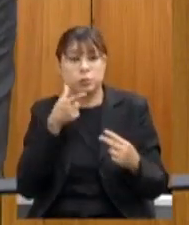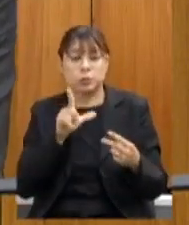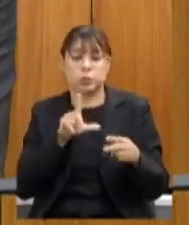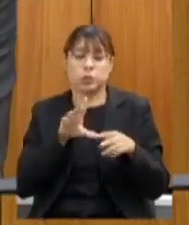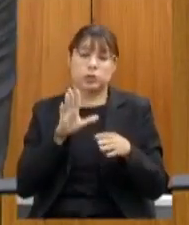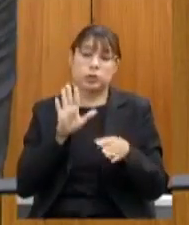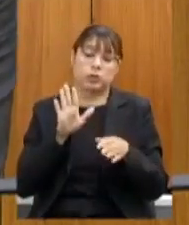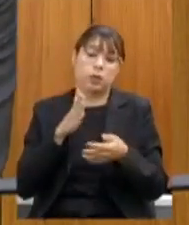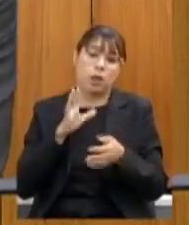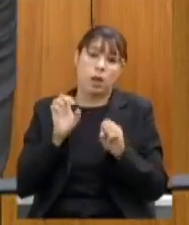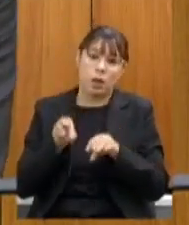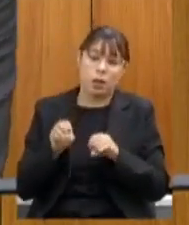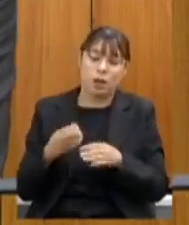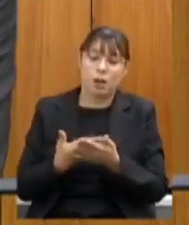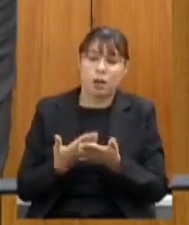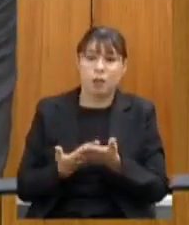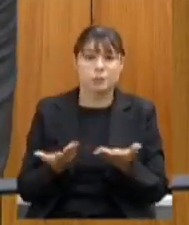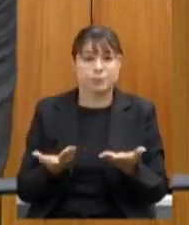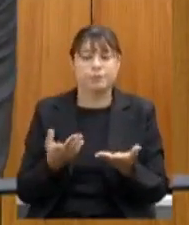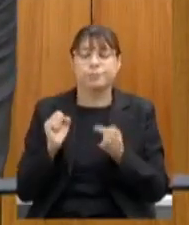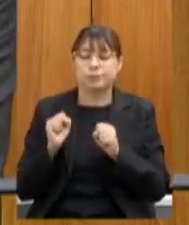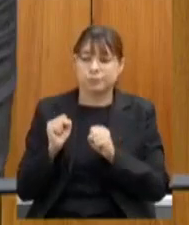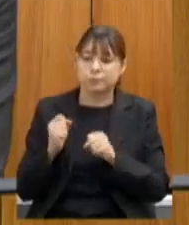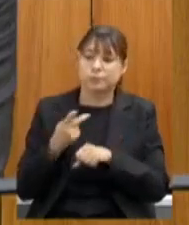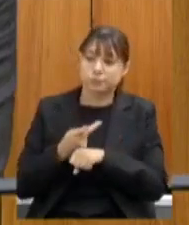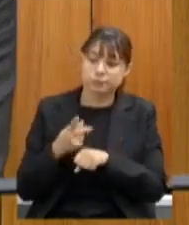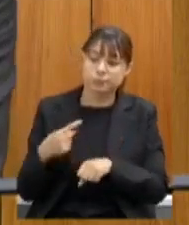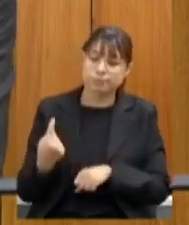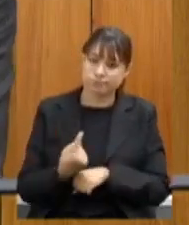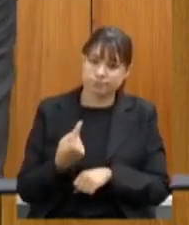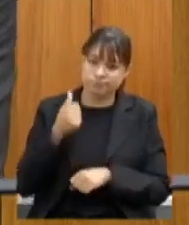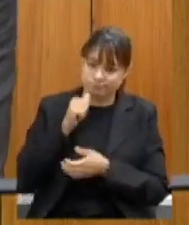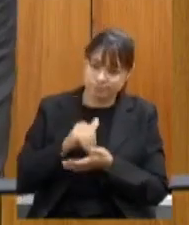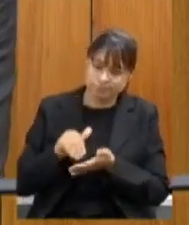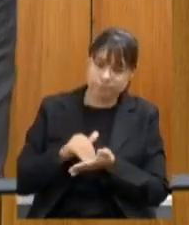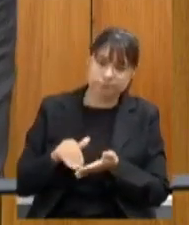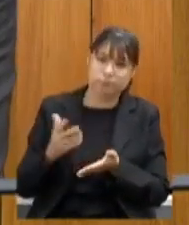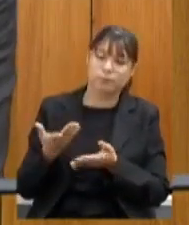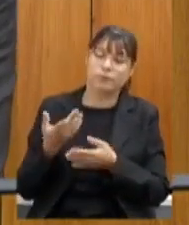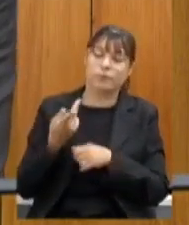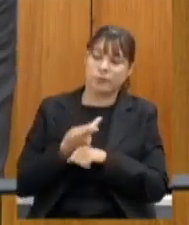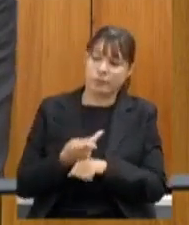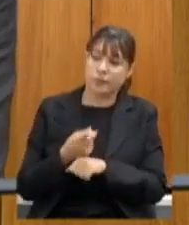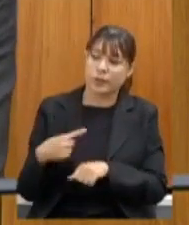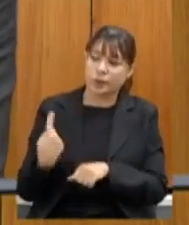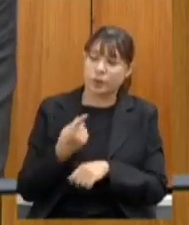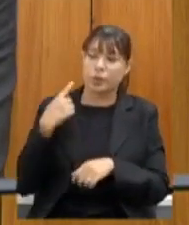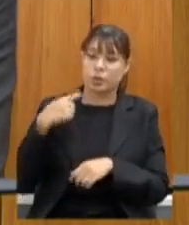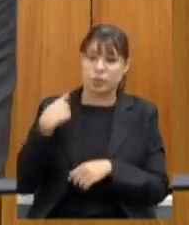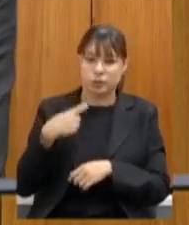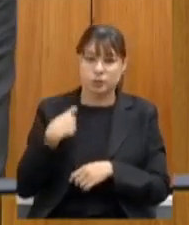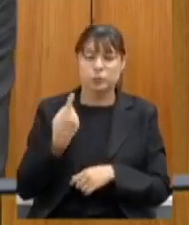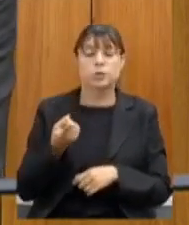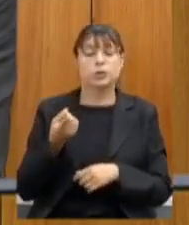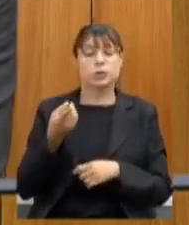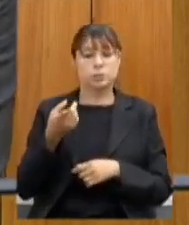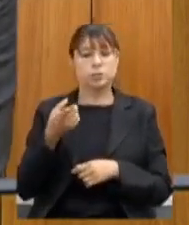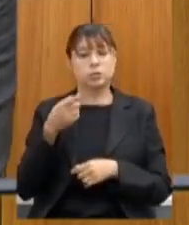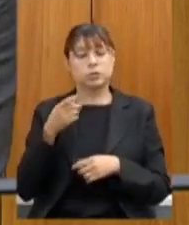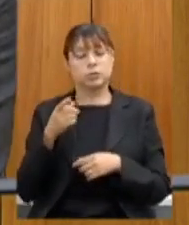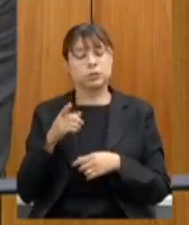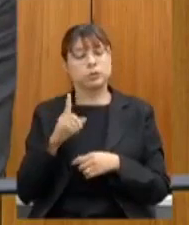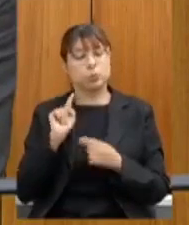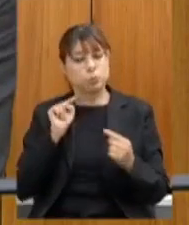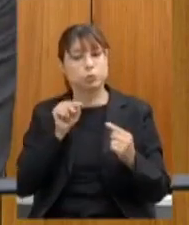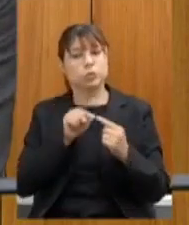aulas e pode contar conosco viu secretária pode contar aqui com os deputados que estão imbuídos nesse espírito de somar força